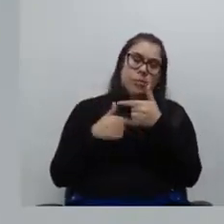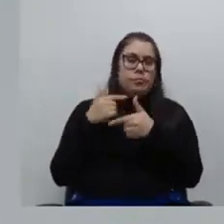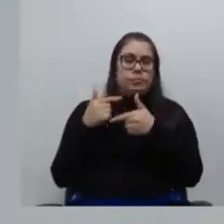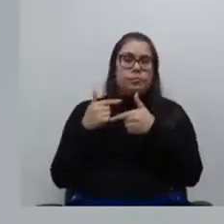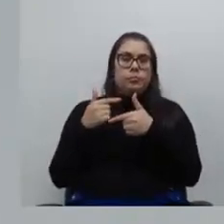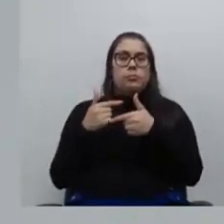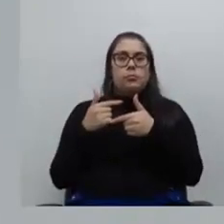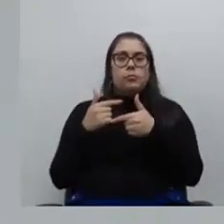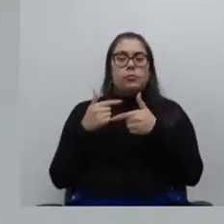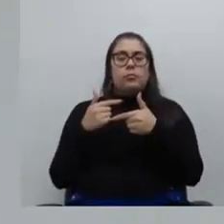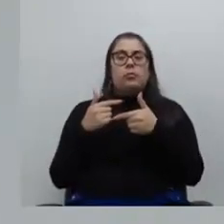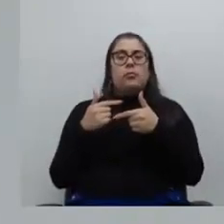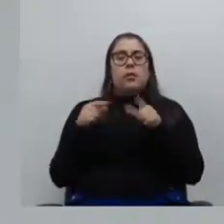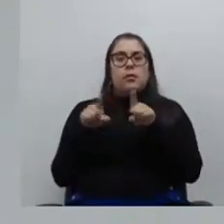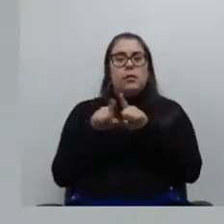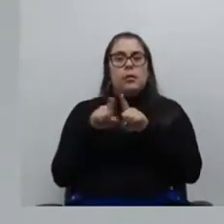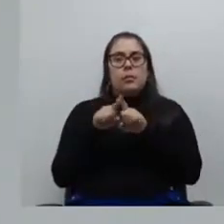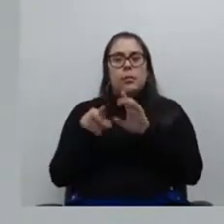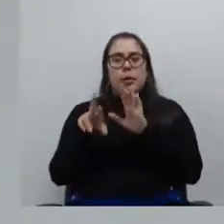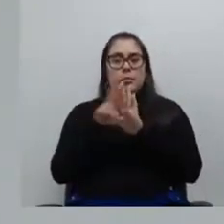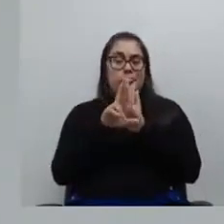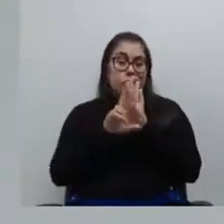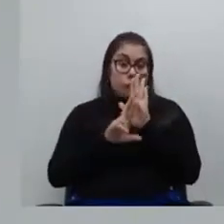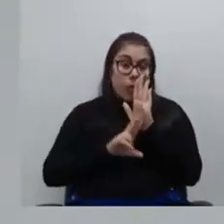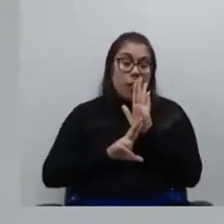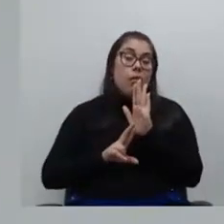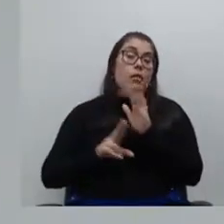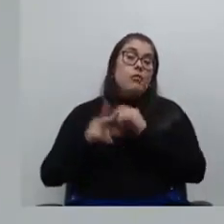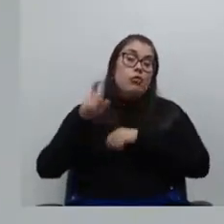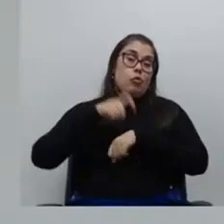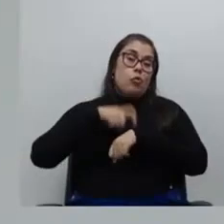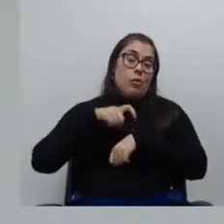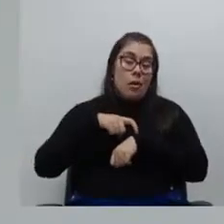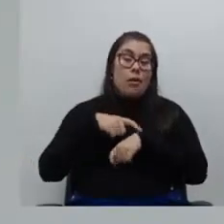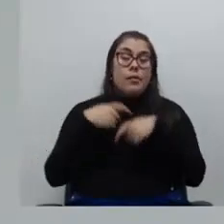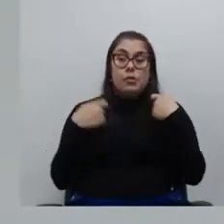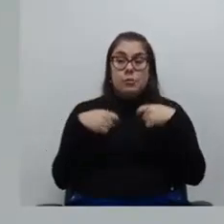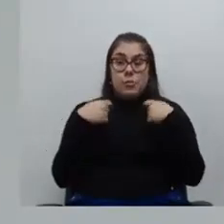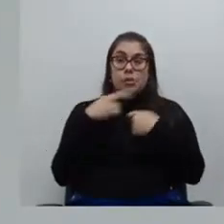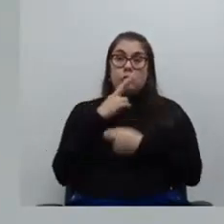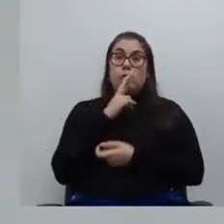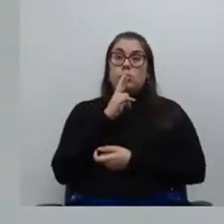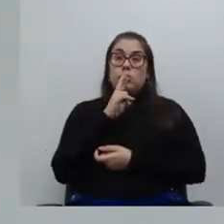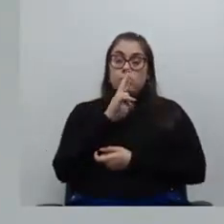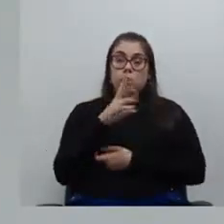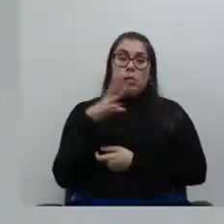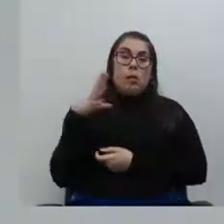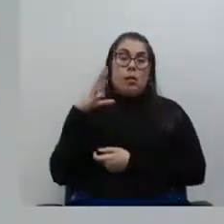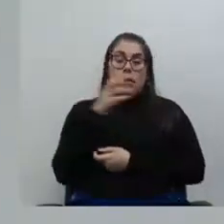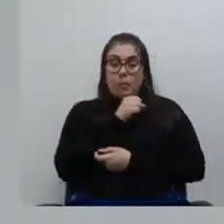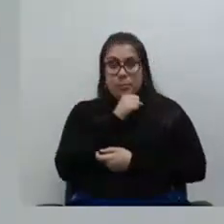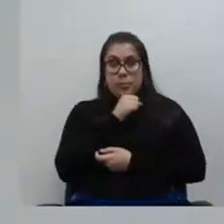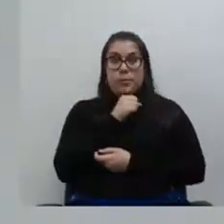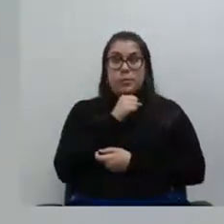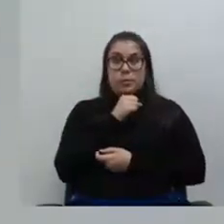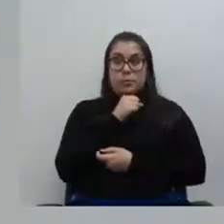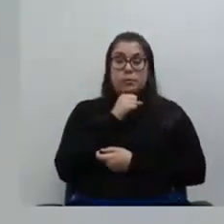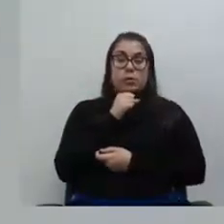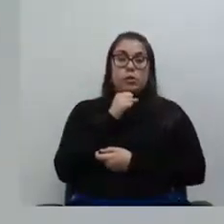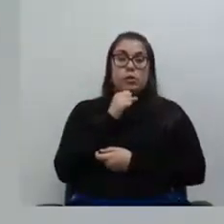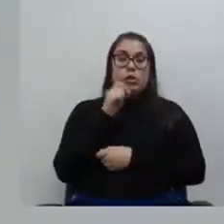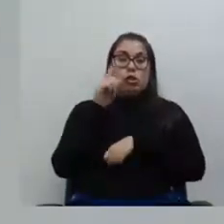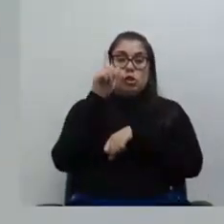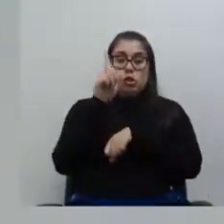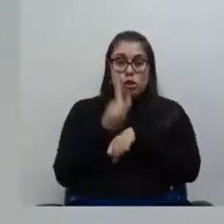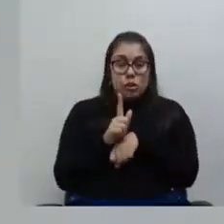então, eu rogo muito as escalas, então, gera um certo transtorno, né? Então, acho que isso tem que ser resolvido, assim, de forma muito rápida, eu sei que a gestão,